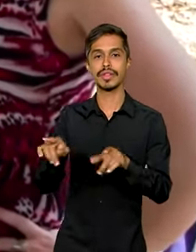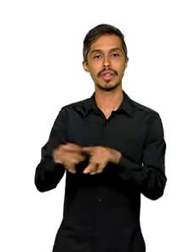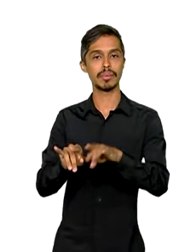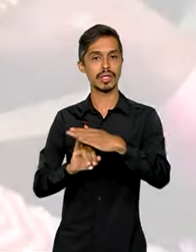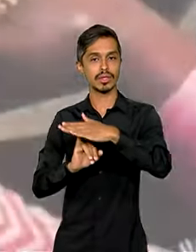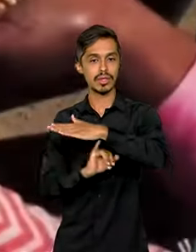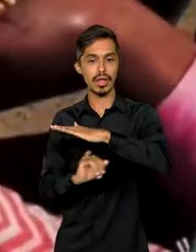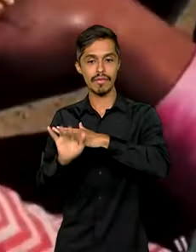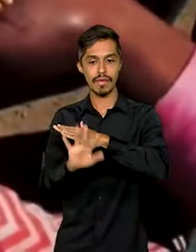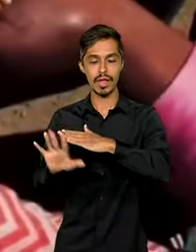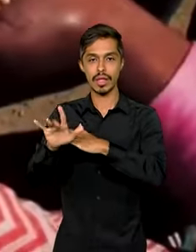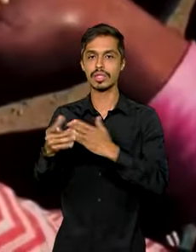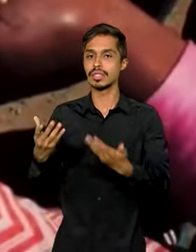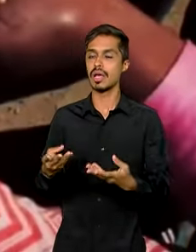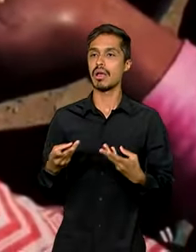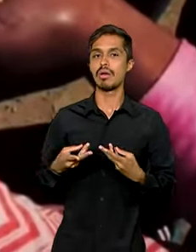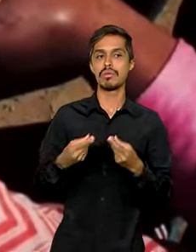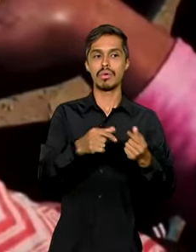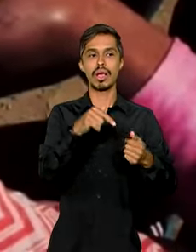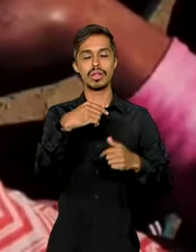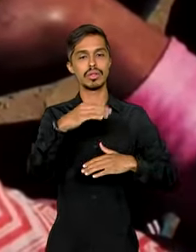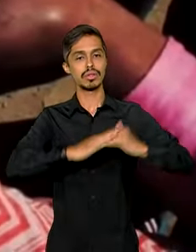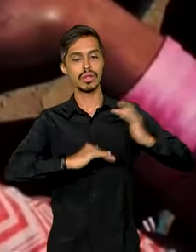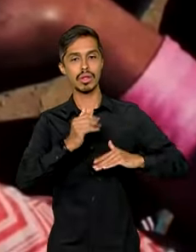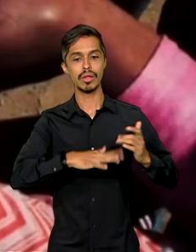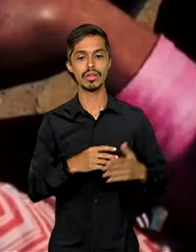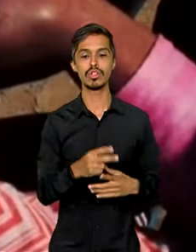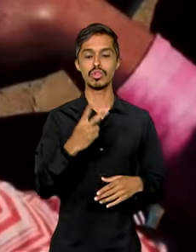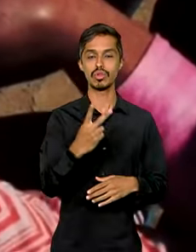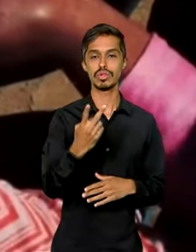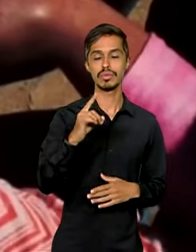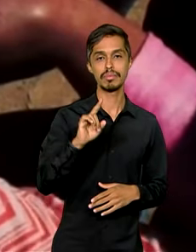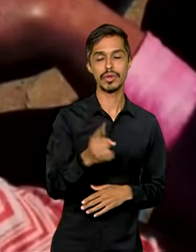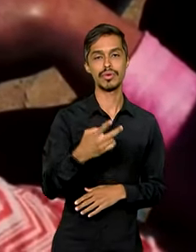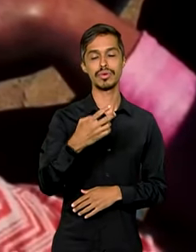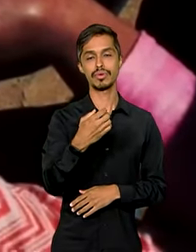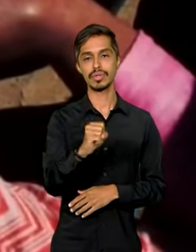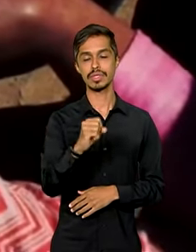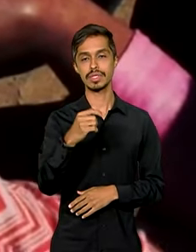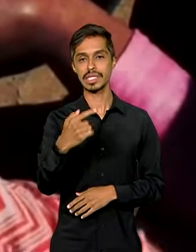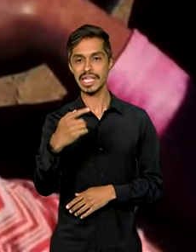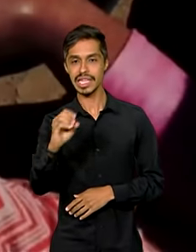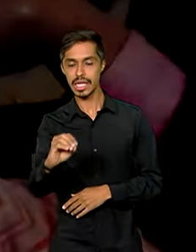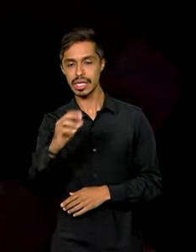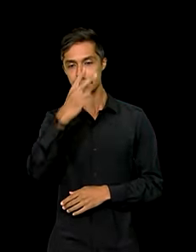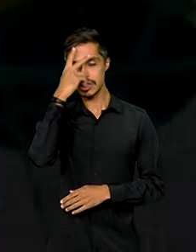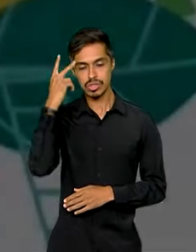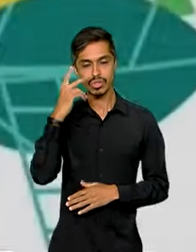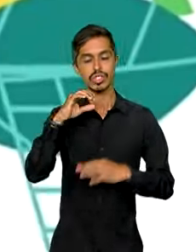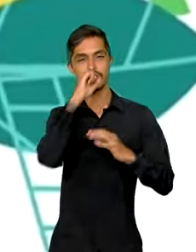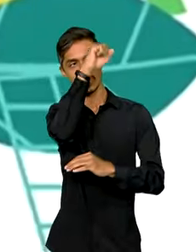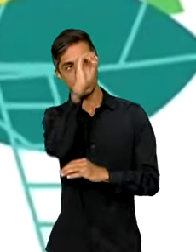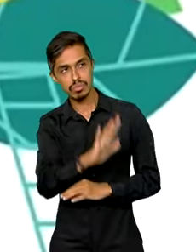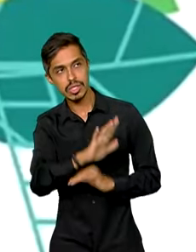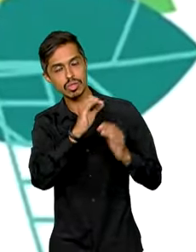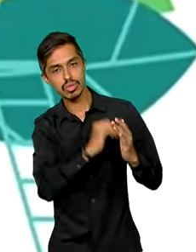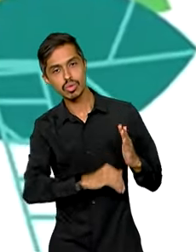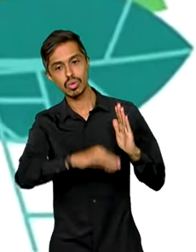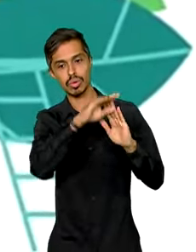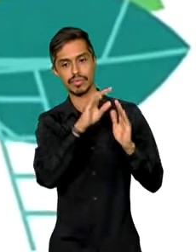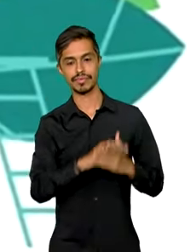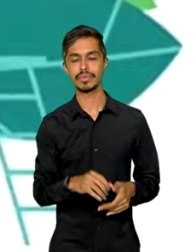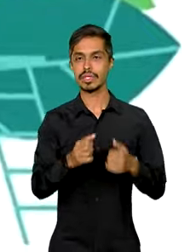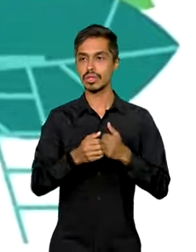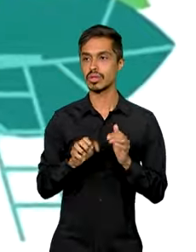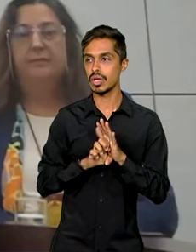federais para qualificar 2.880 trabalhadores da economia solidária em todo o país. Lançado